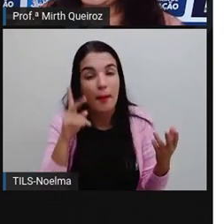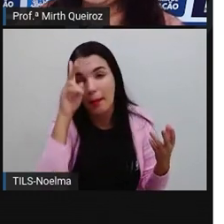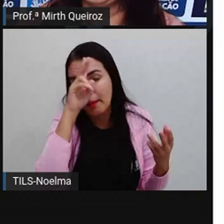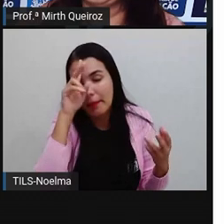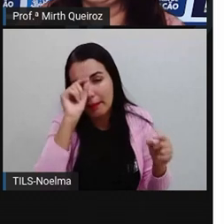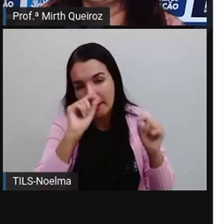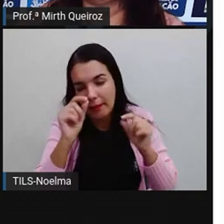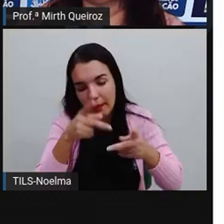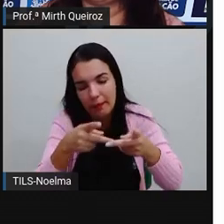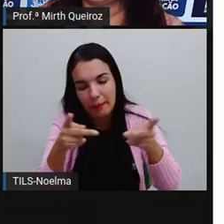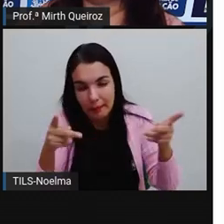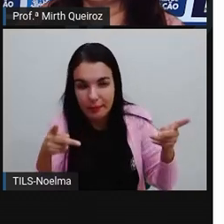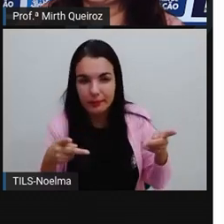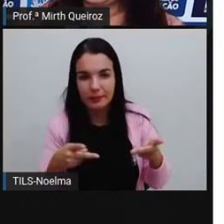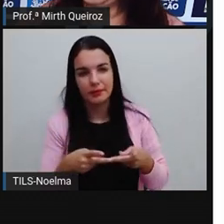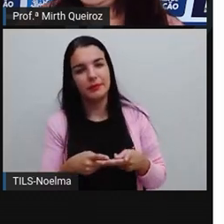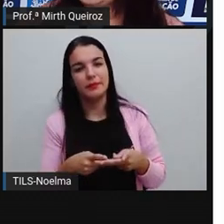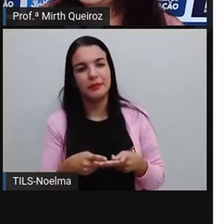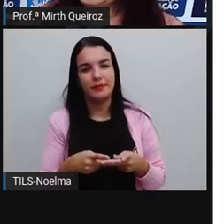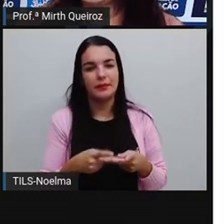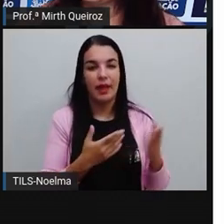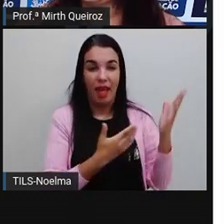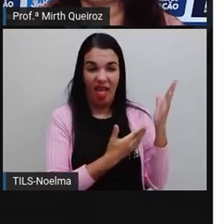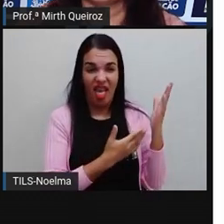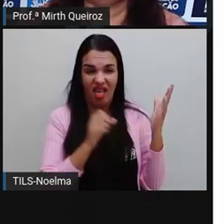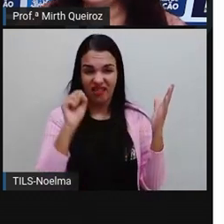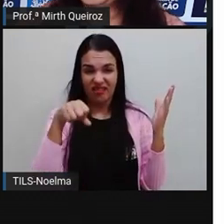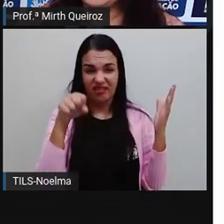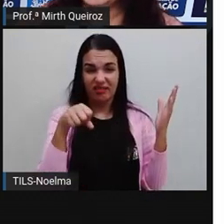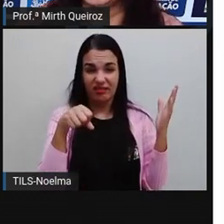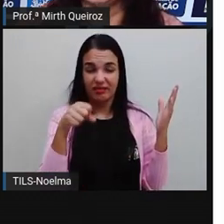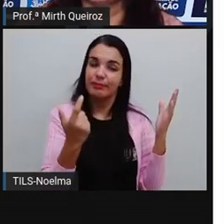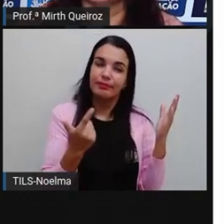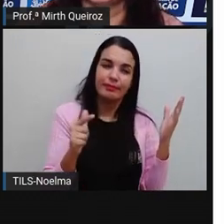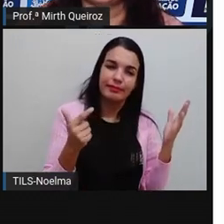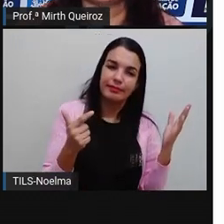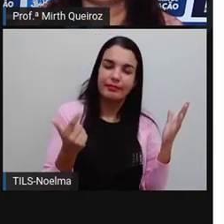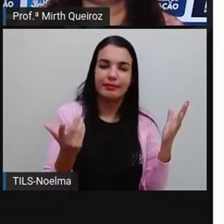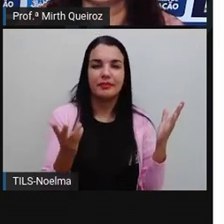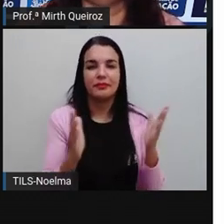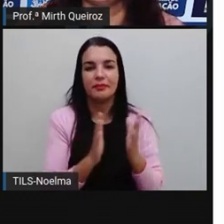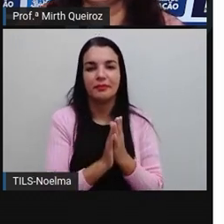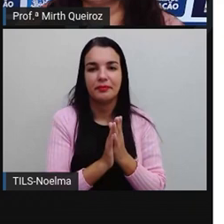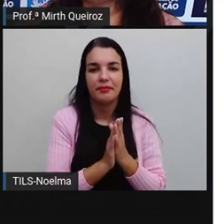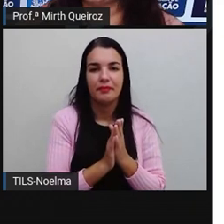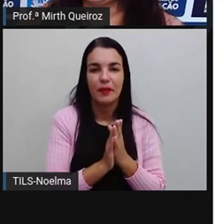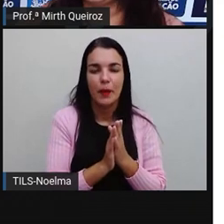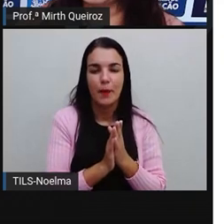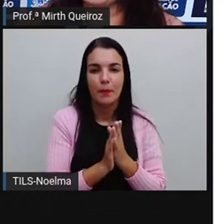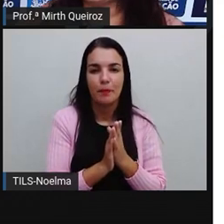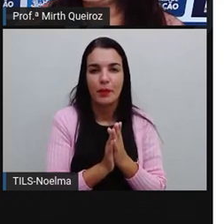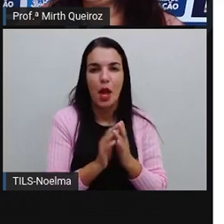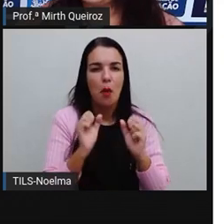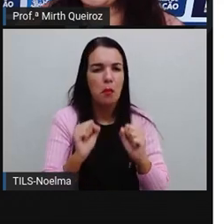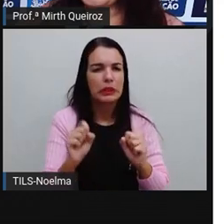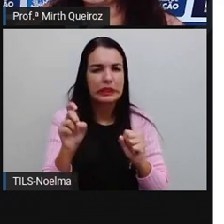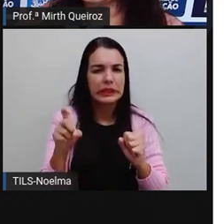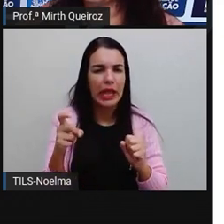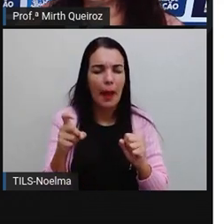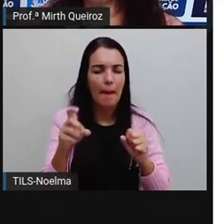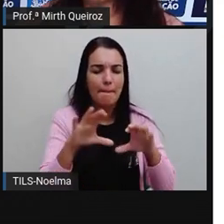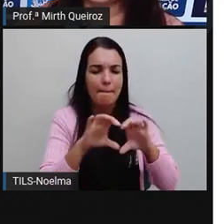pizza, né? Ele tem o formato aí de um círculo. Então, não poderia ser. Poderia ser um gráfico de